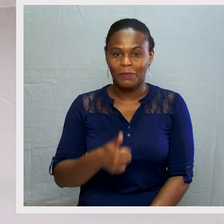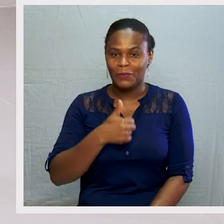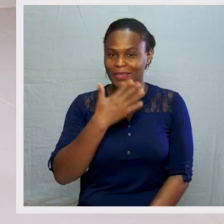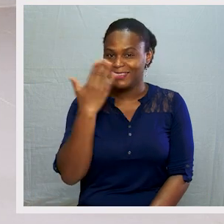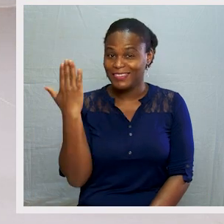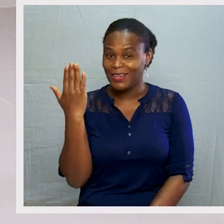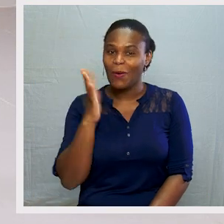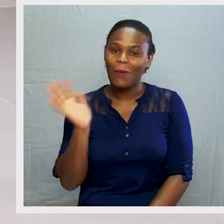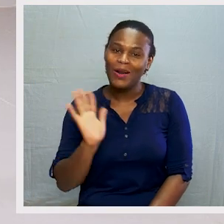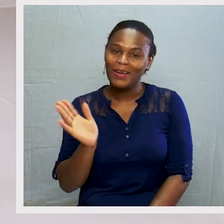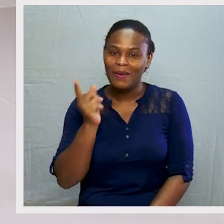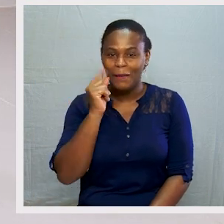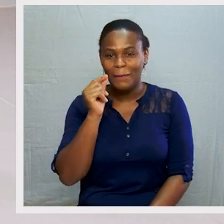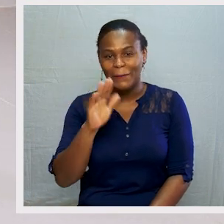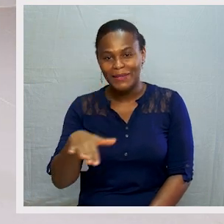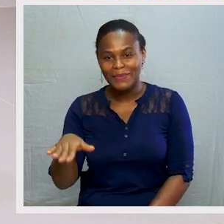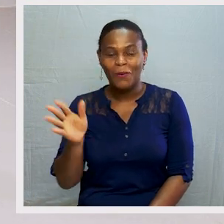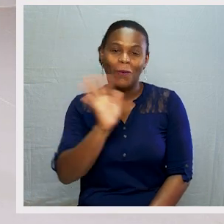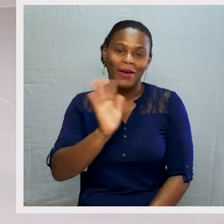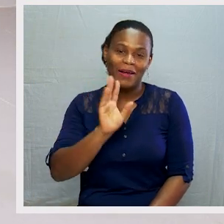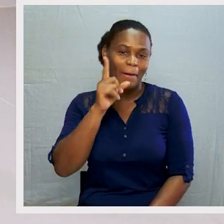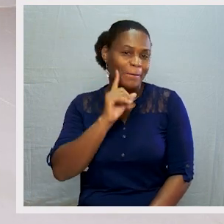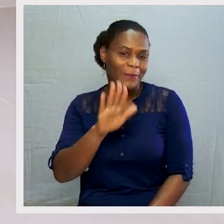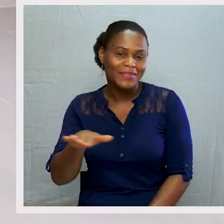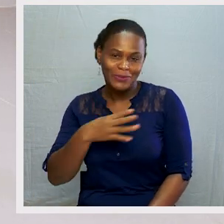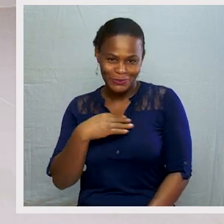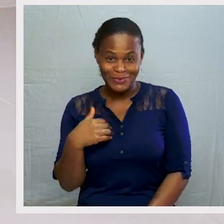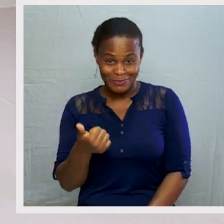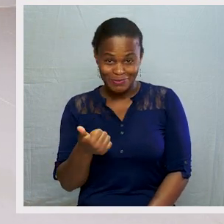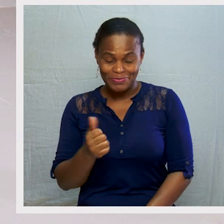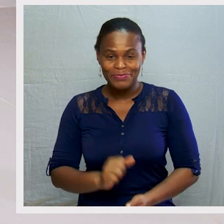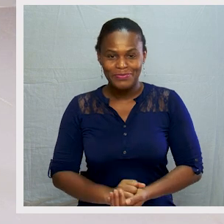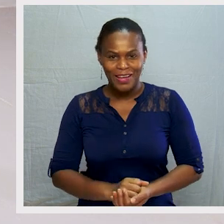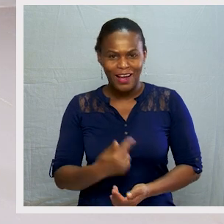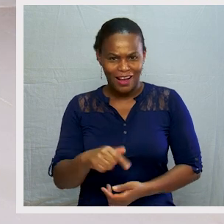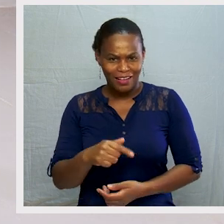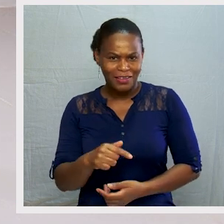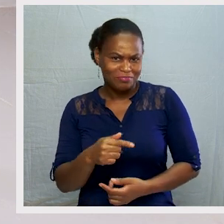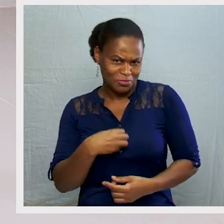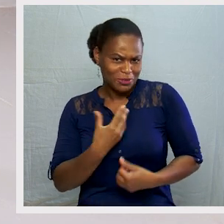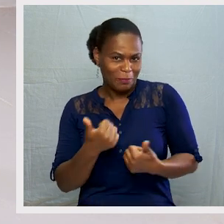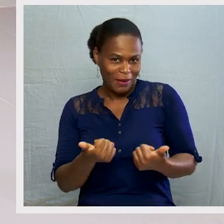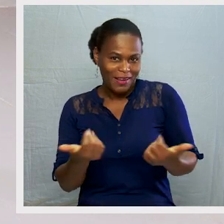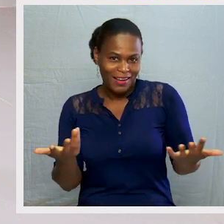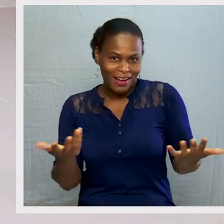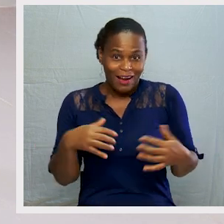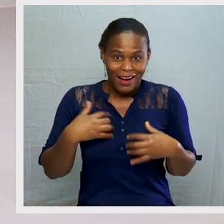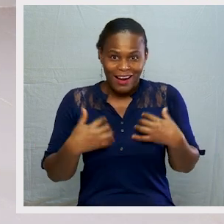Bom dia! Olá, meninos! Olá, meninas! Como estão? Estão a se entre-se bem?